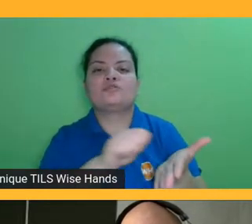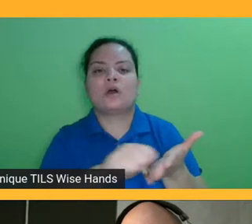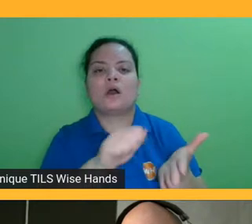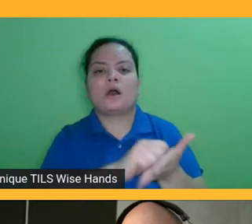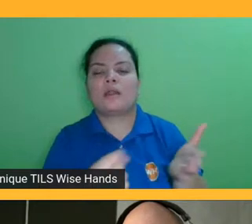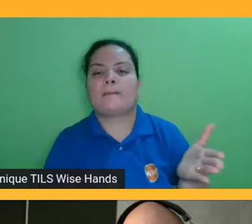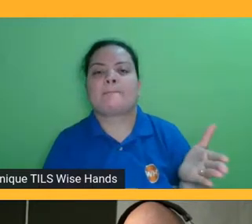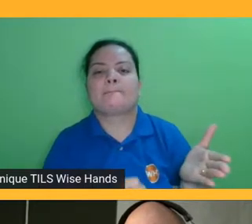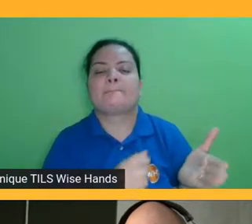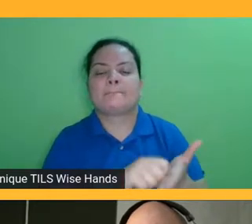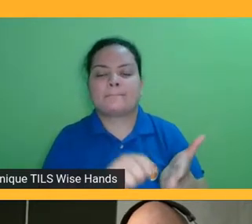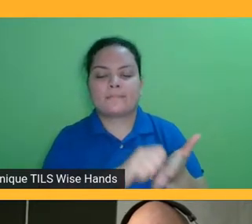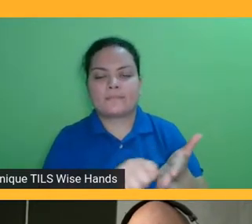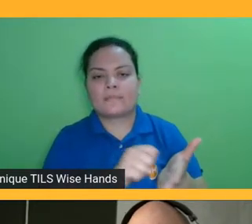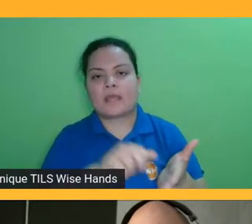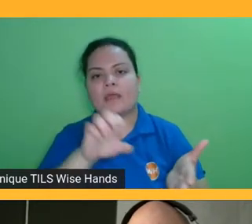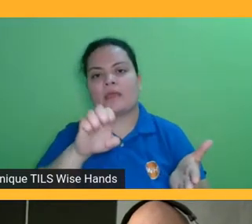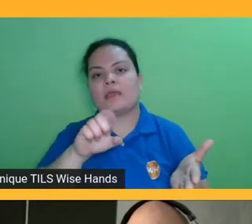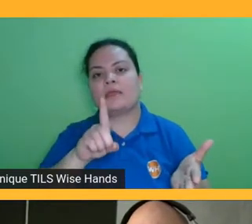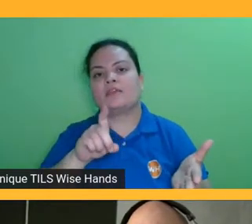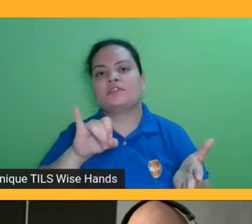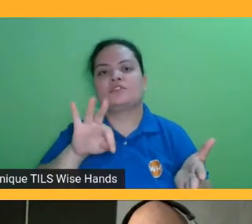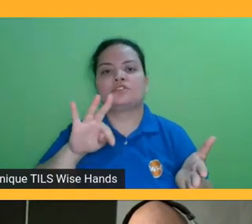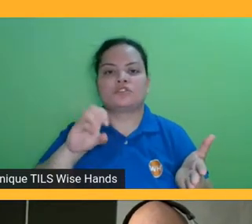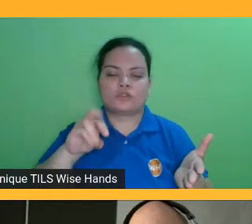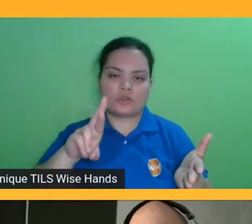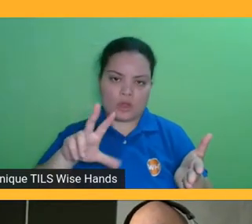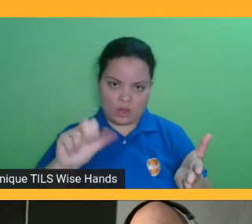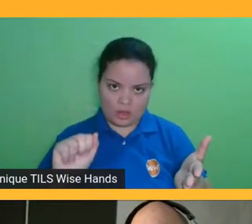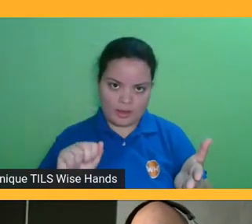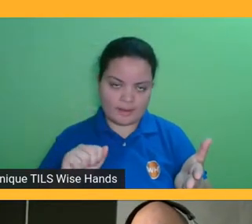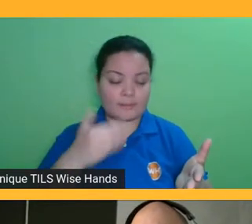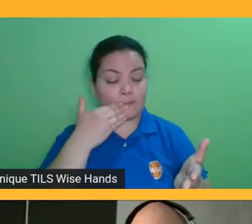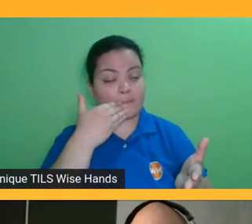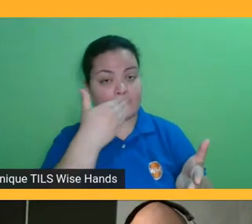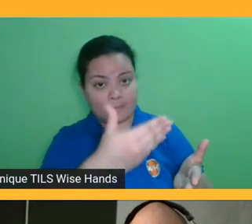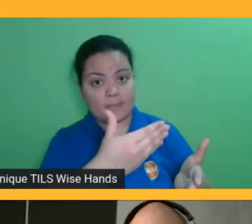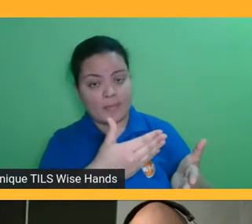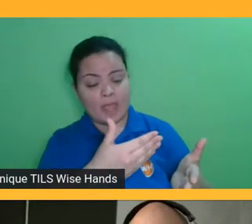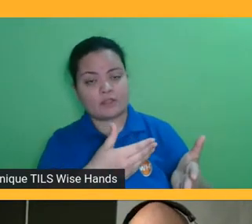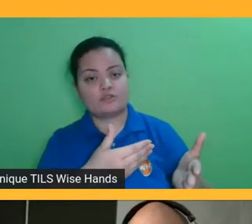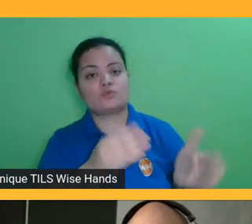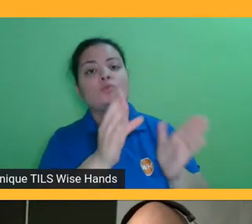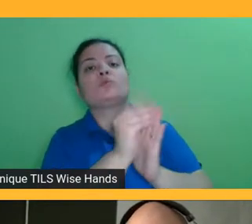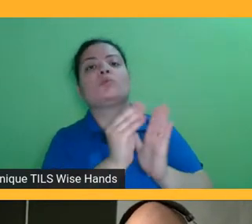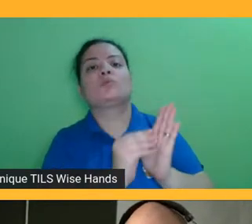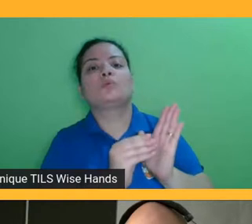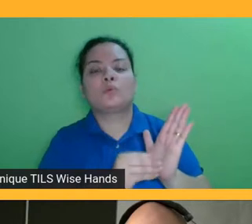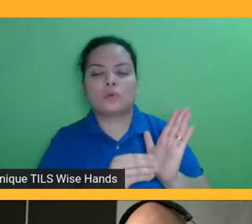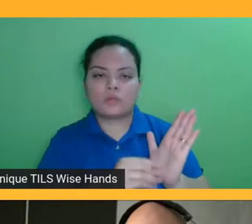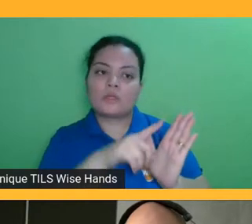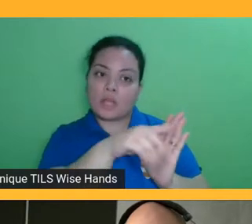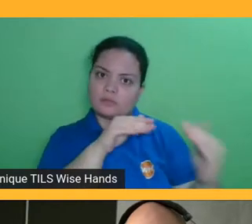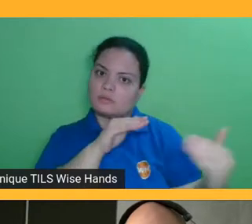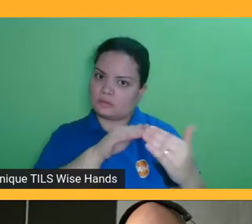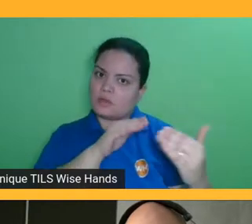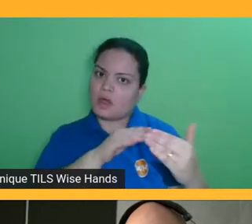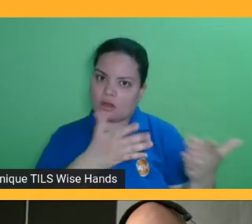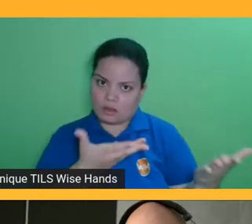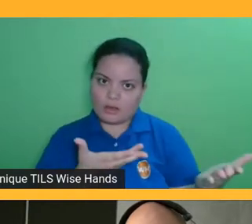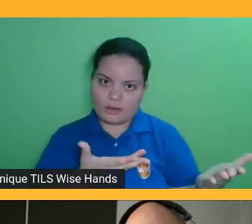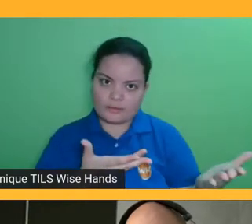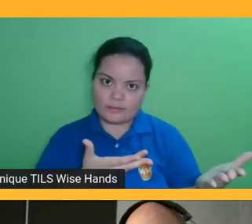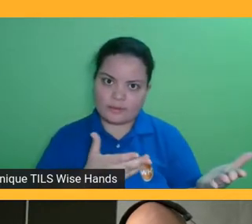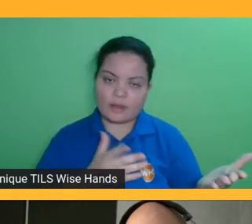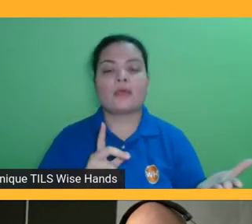então a gente produz esses audiolivros para a nossa plataforma a partir da aceitação da editora, e como a